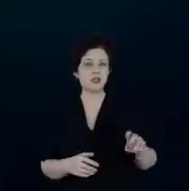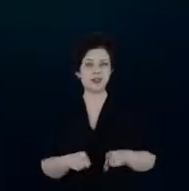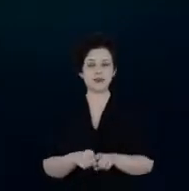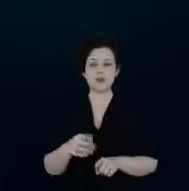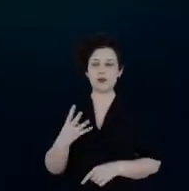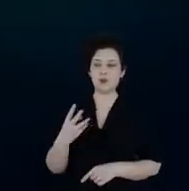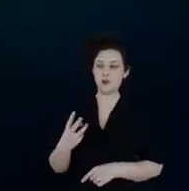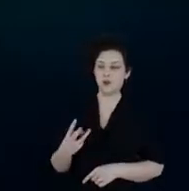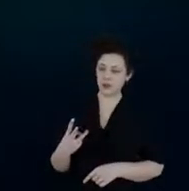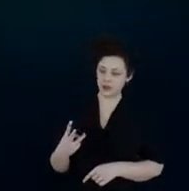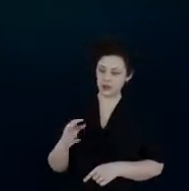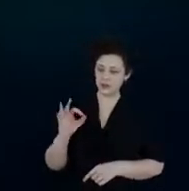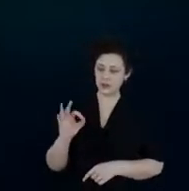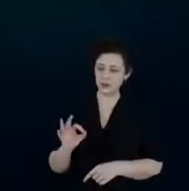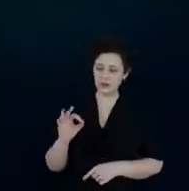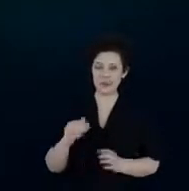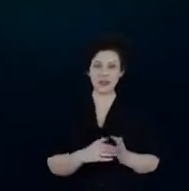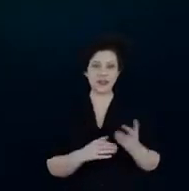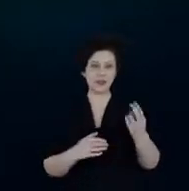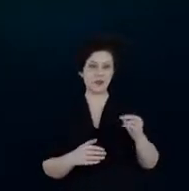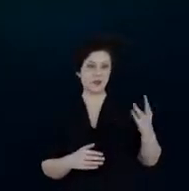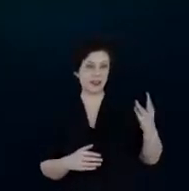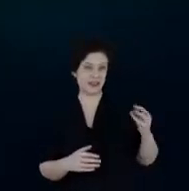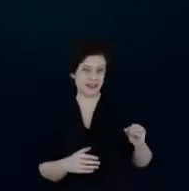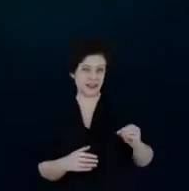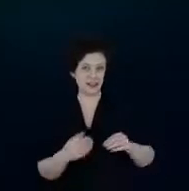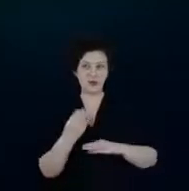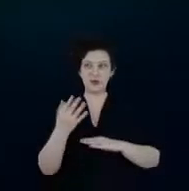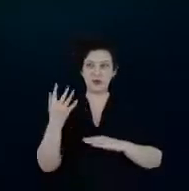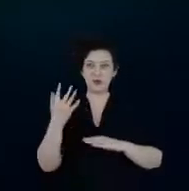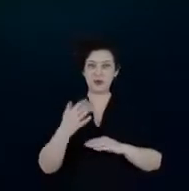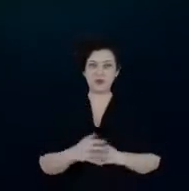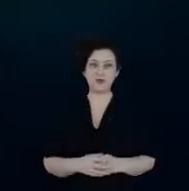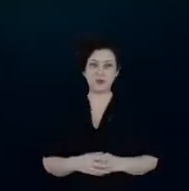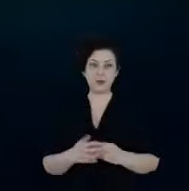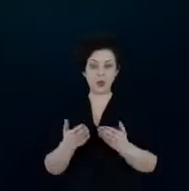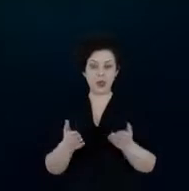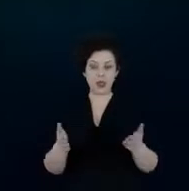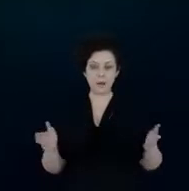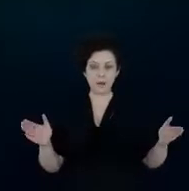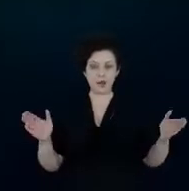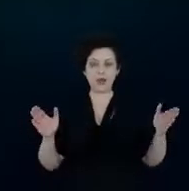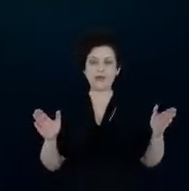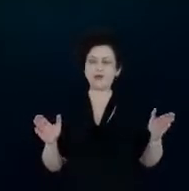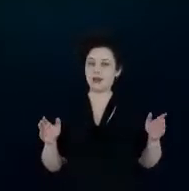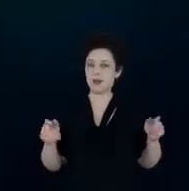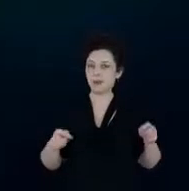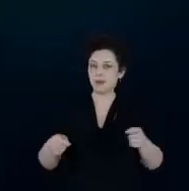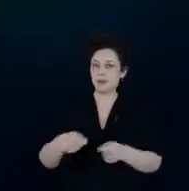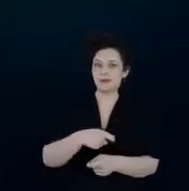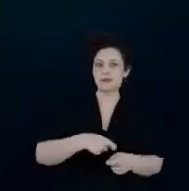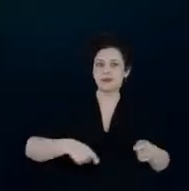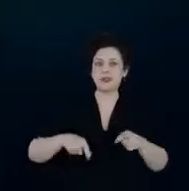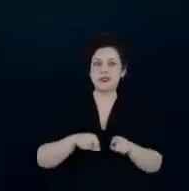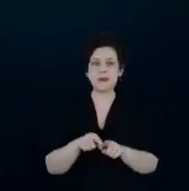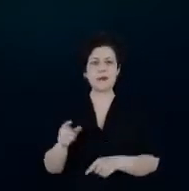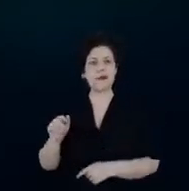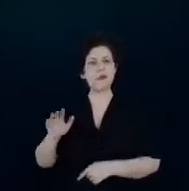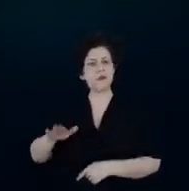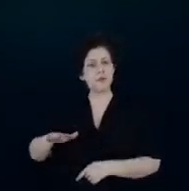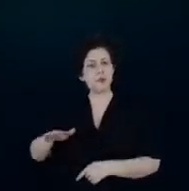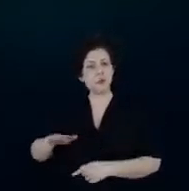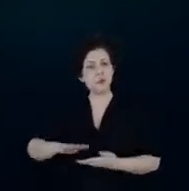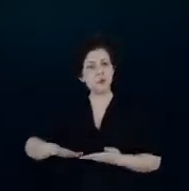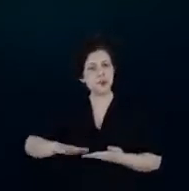das emissões até 2030 a gente tem o tamanho de mercado e velocidade de implementação e baixo custo das ações de